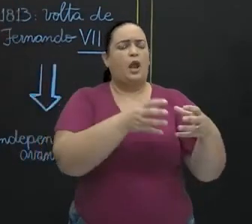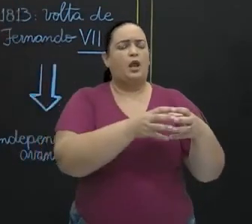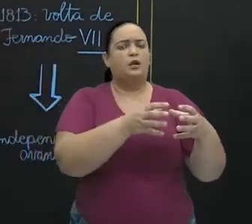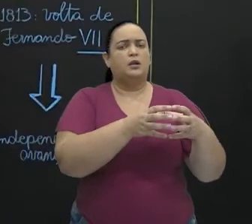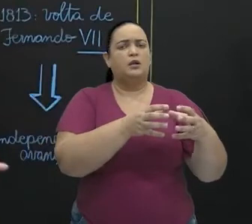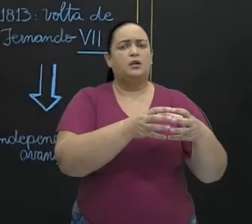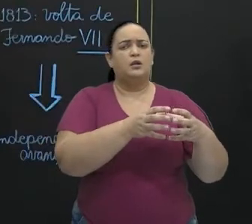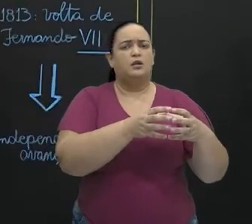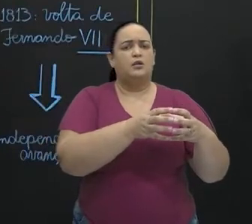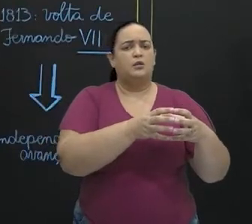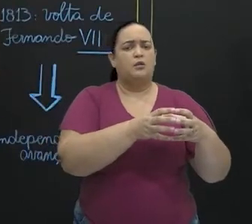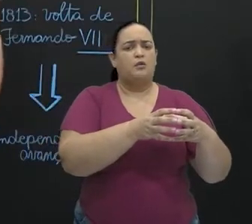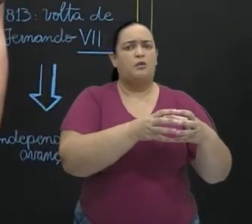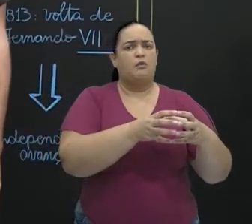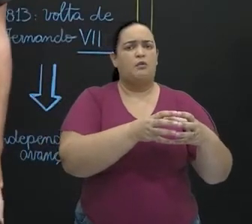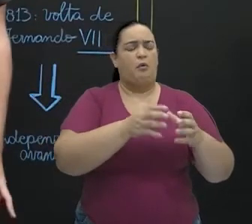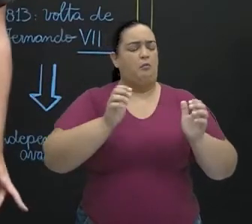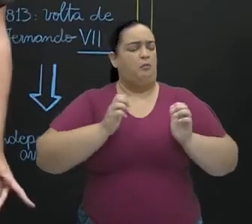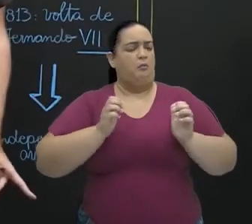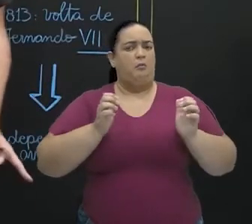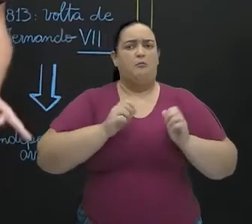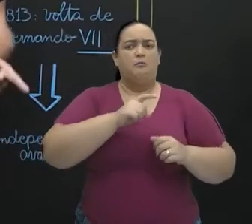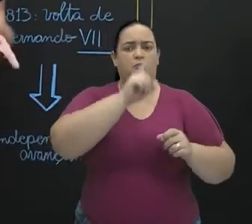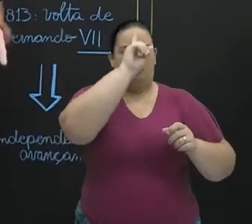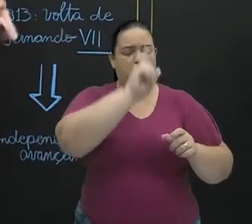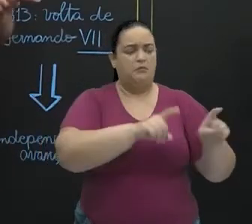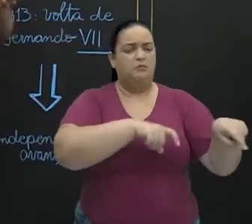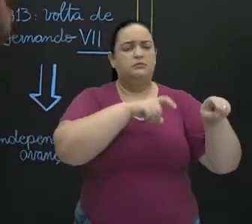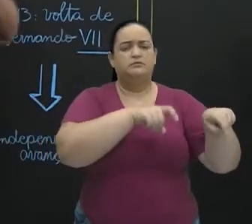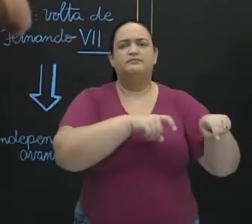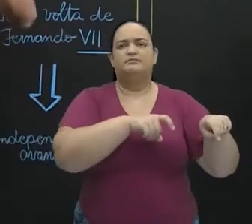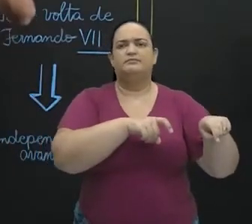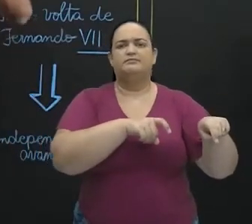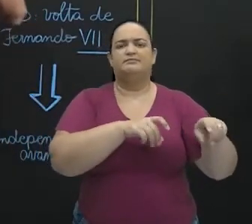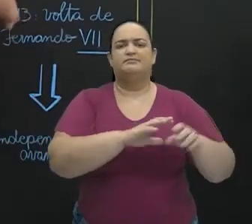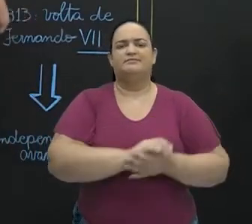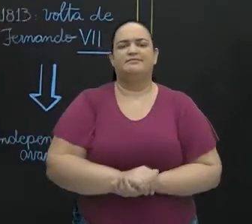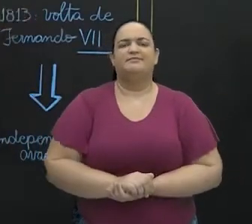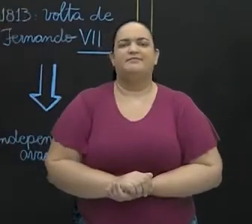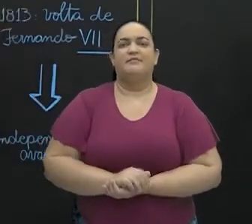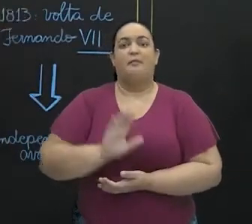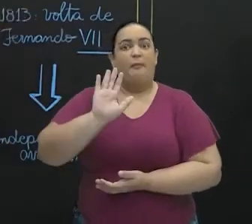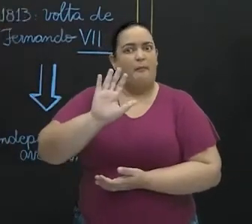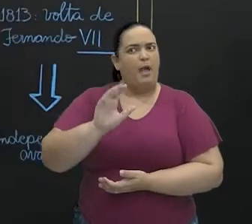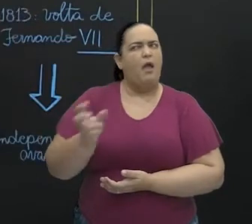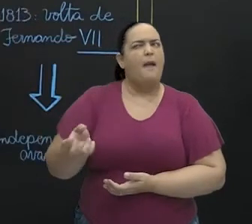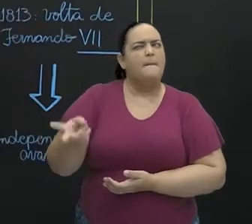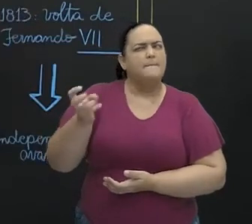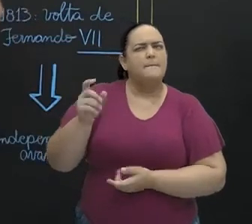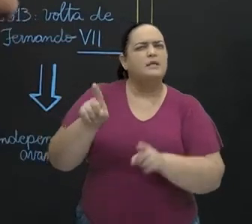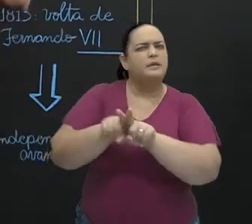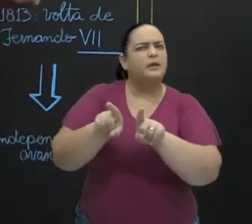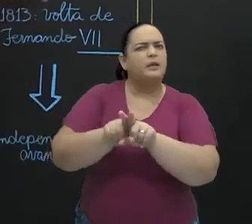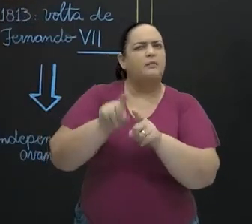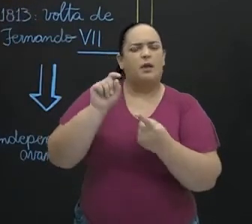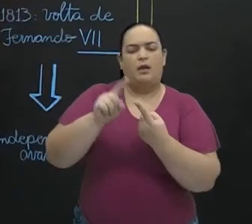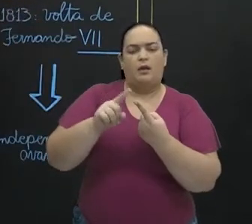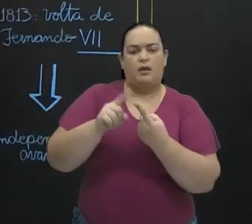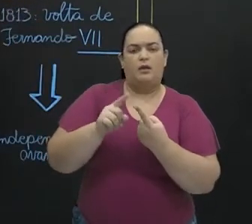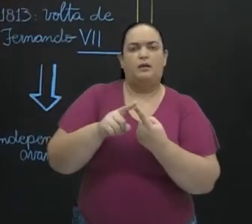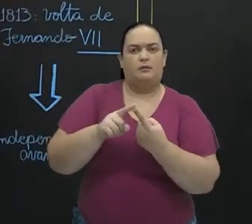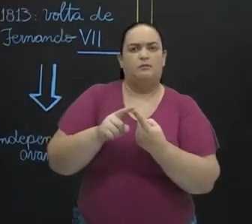as independências. Essa figura, ela sempre tem que ser vista de duas maneiras, pelo menos. Ou seja,